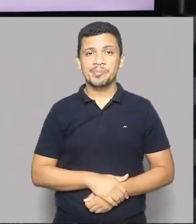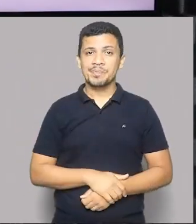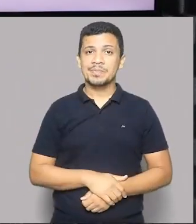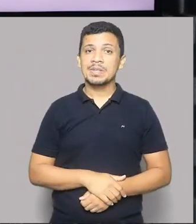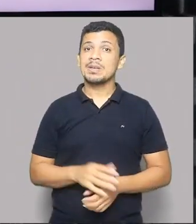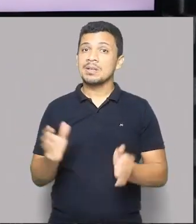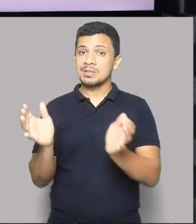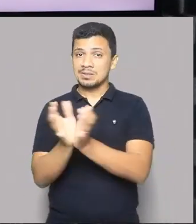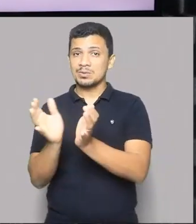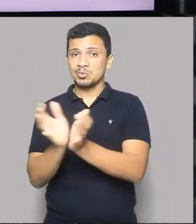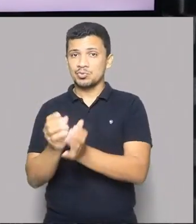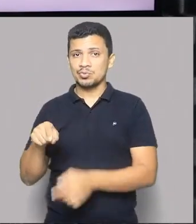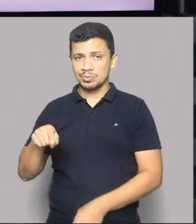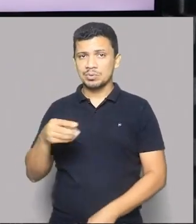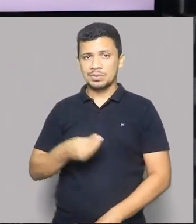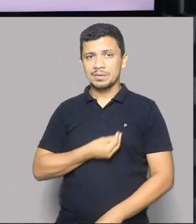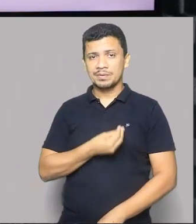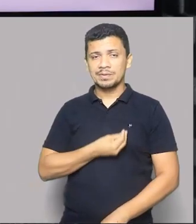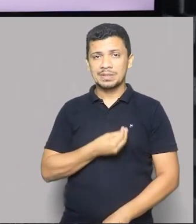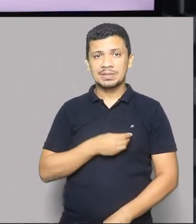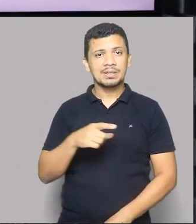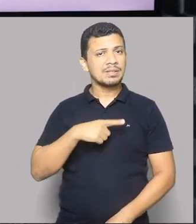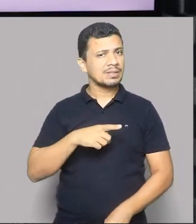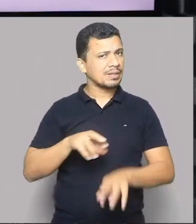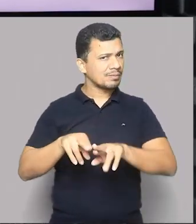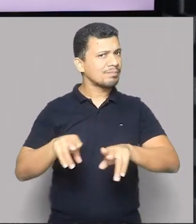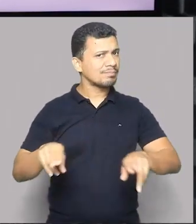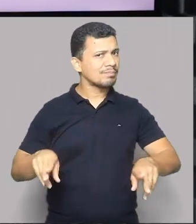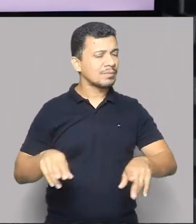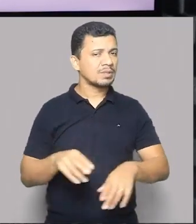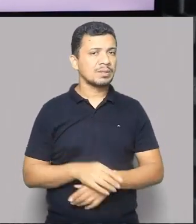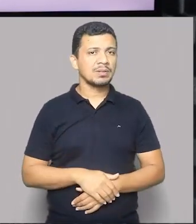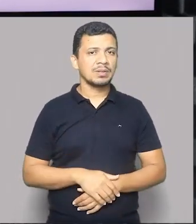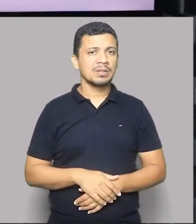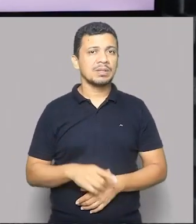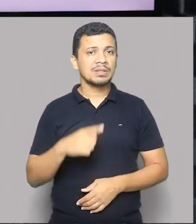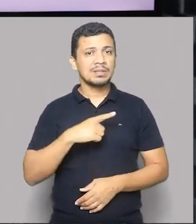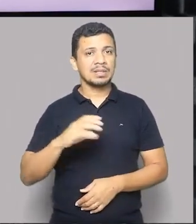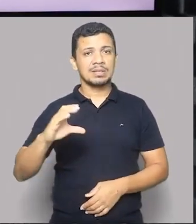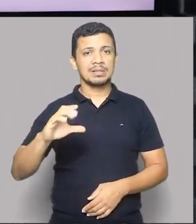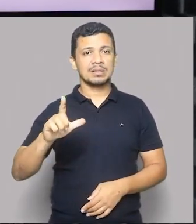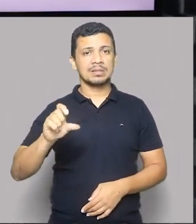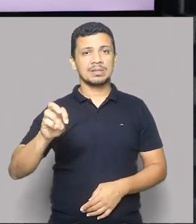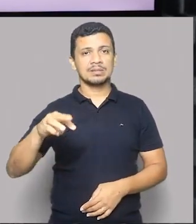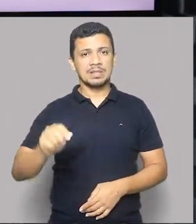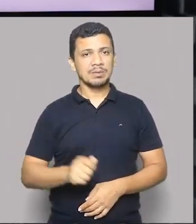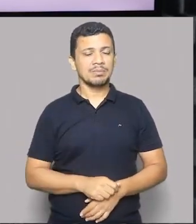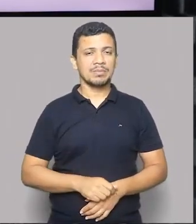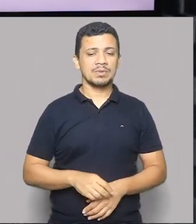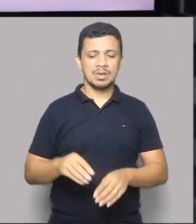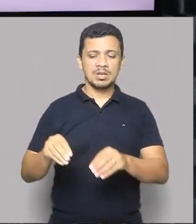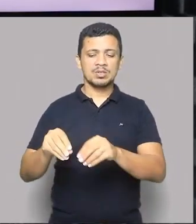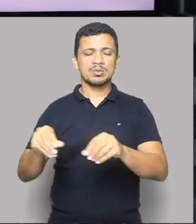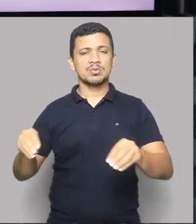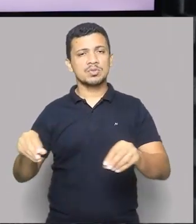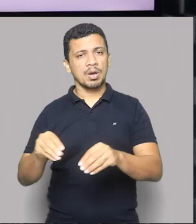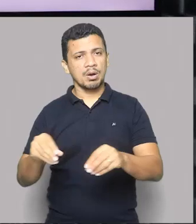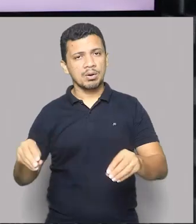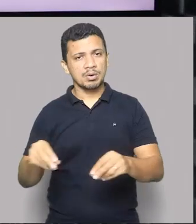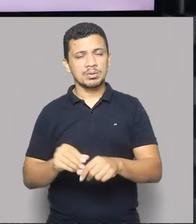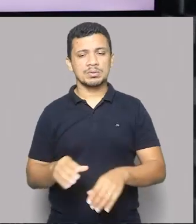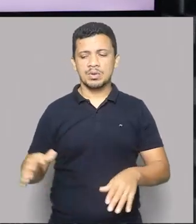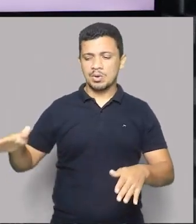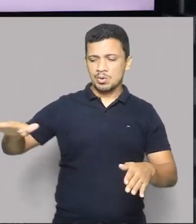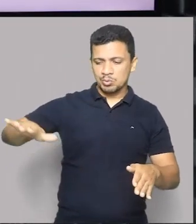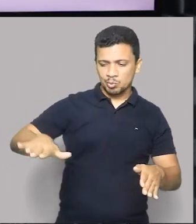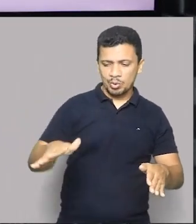vegetal e animal, nós teremos outros componentes, como a questão do clima, a questão do solo, a questão do